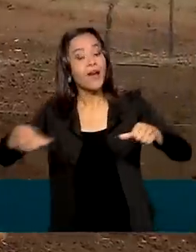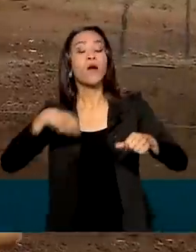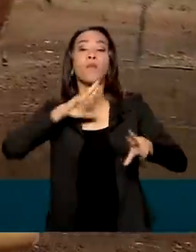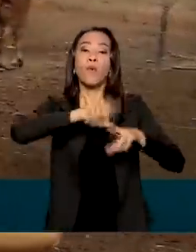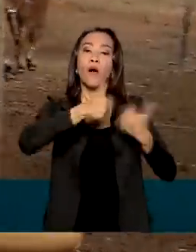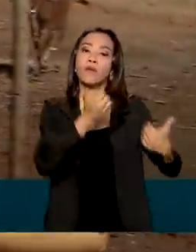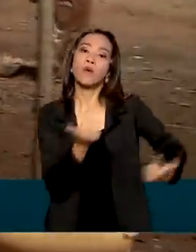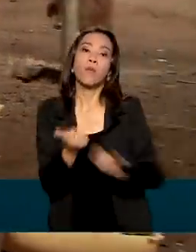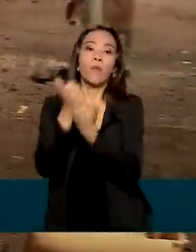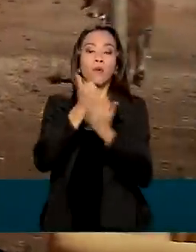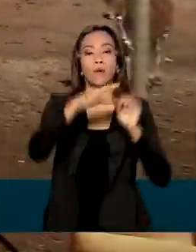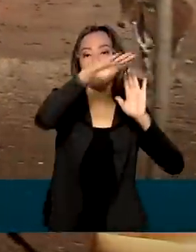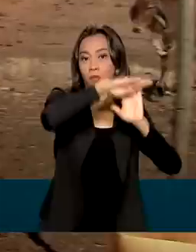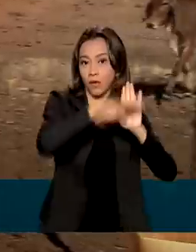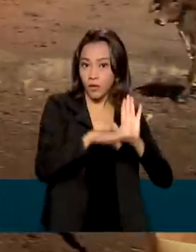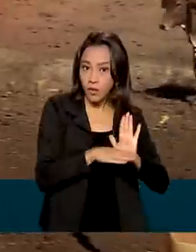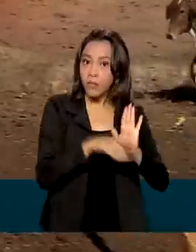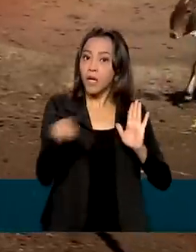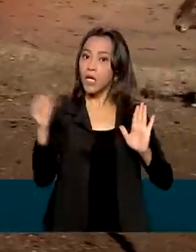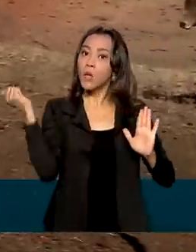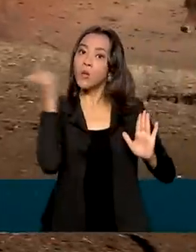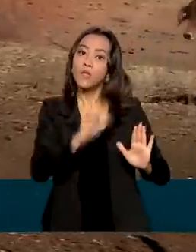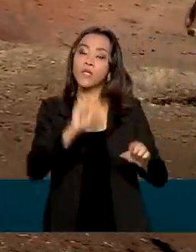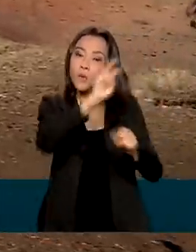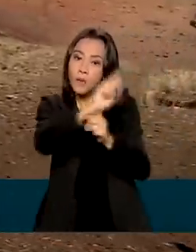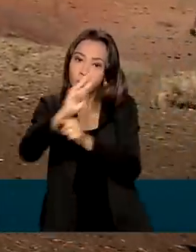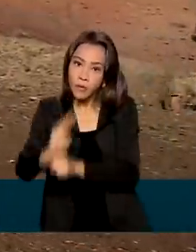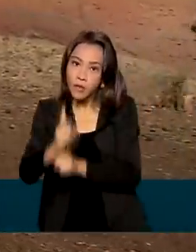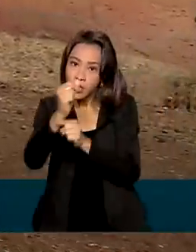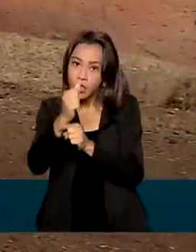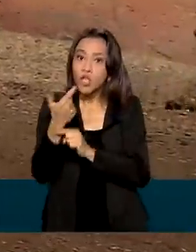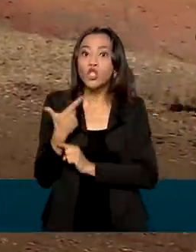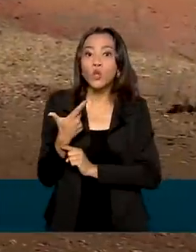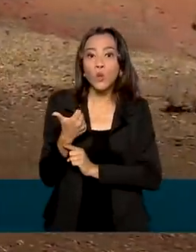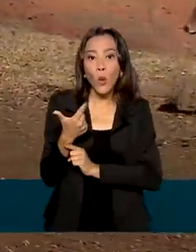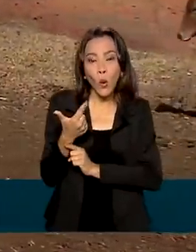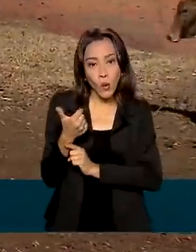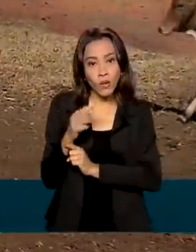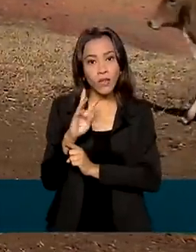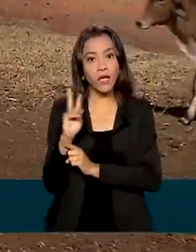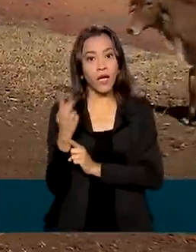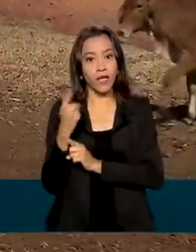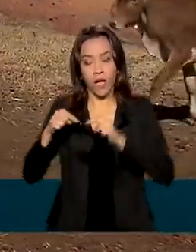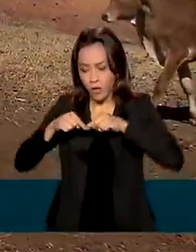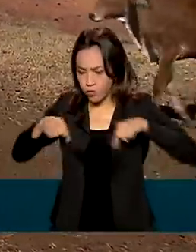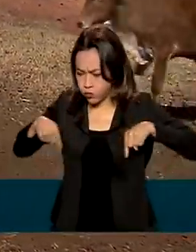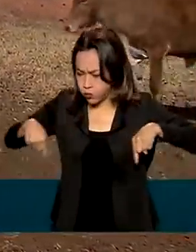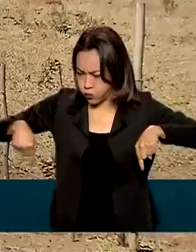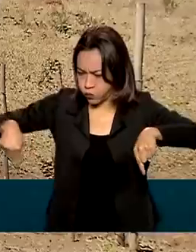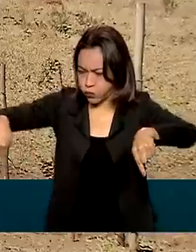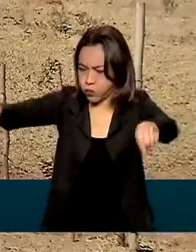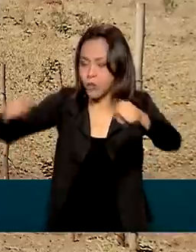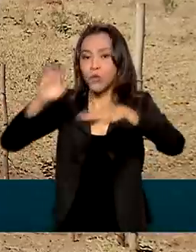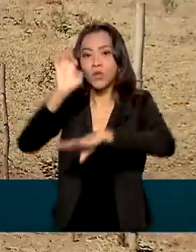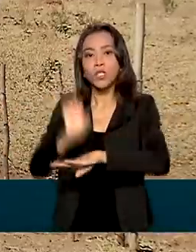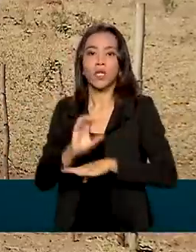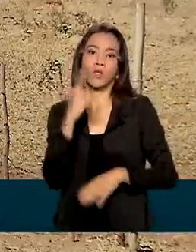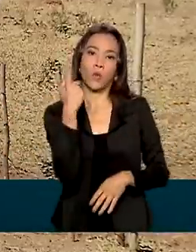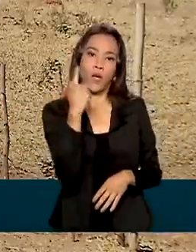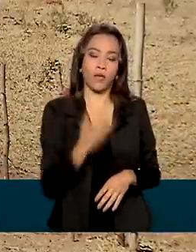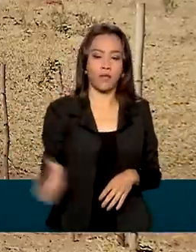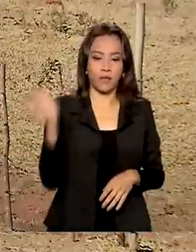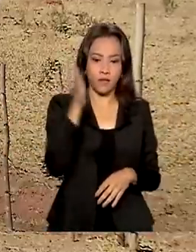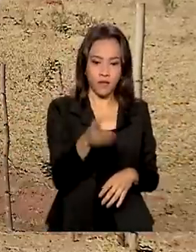Programa Terra Brasil, ele conseguiu financiar um sítio de 12 hectares em Cocalzinho, no estado de Goiás. Eu quero